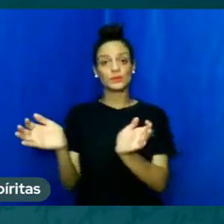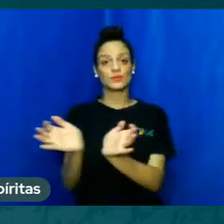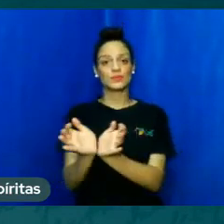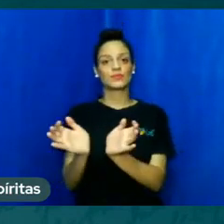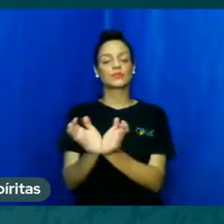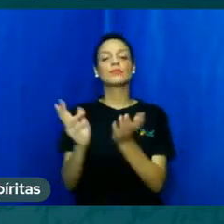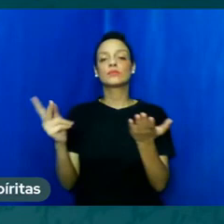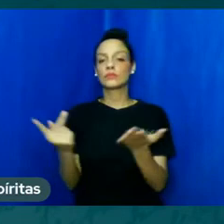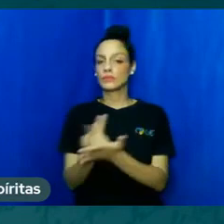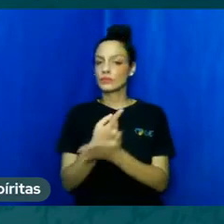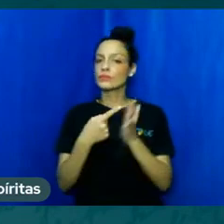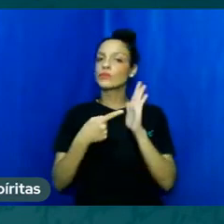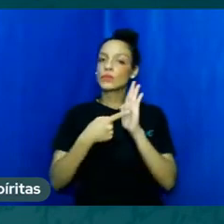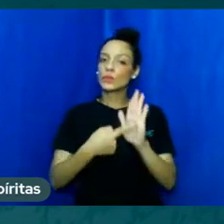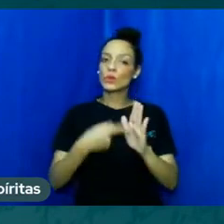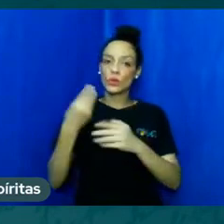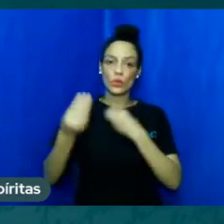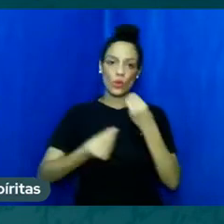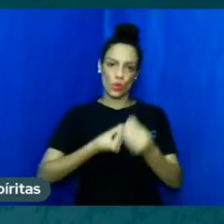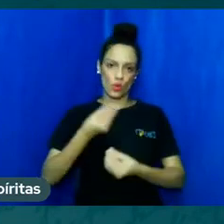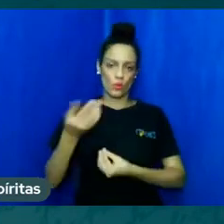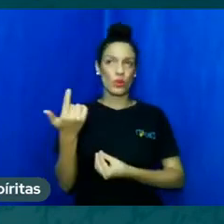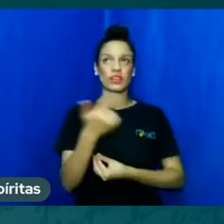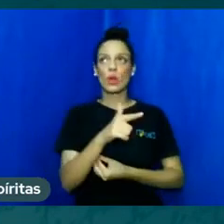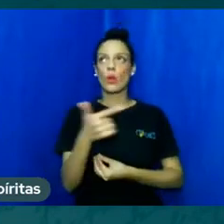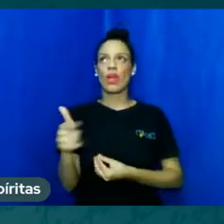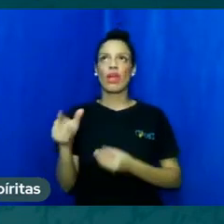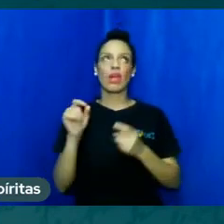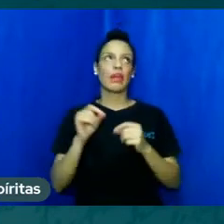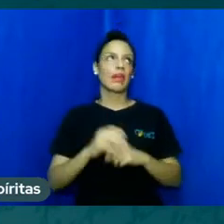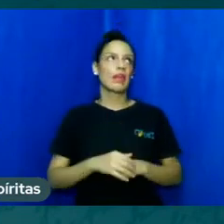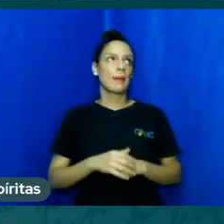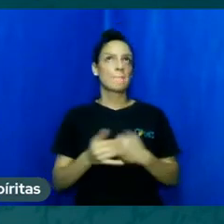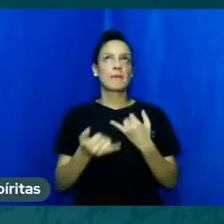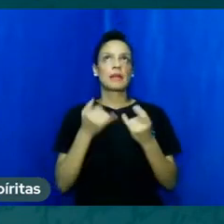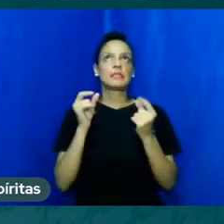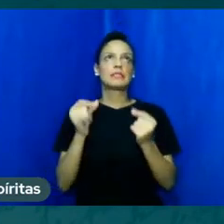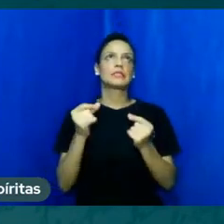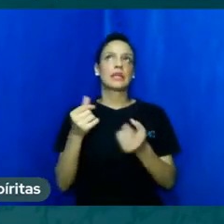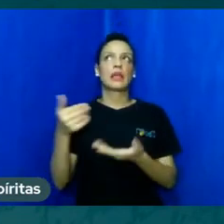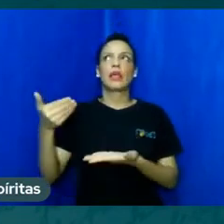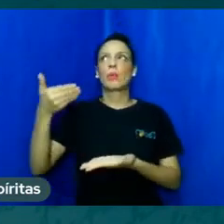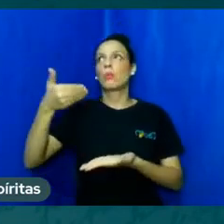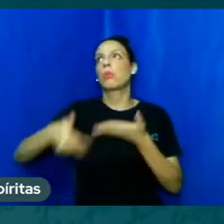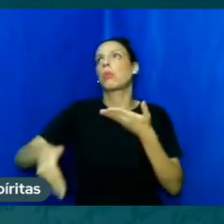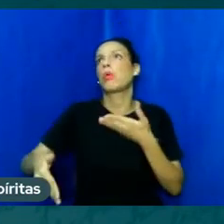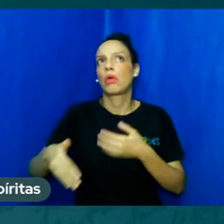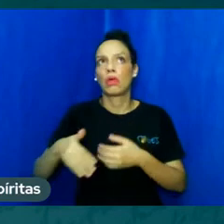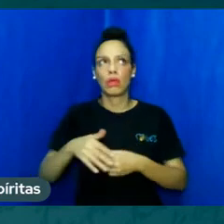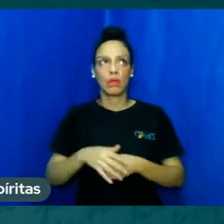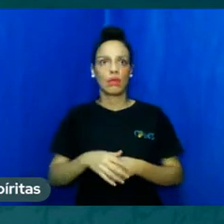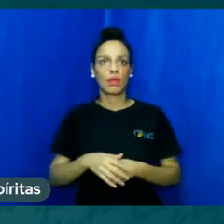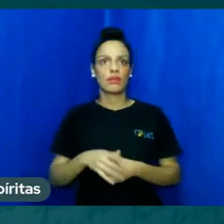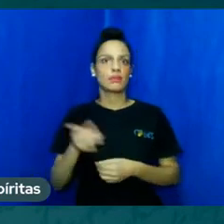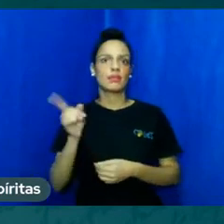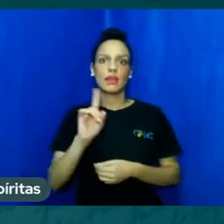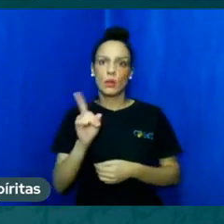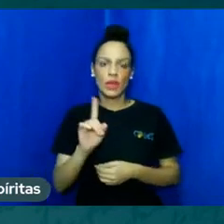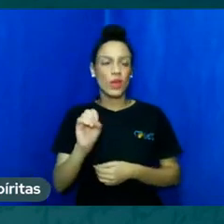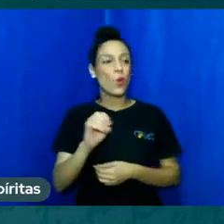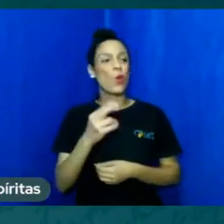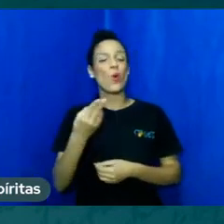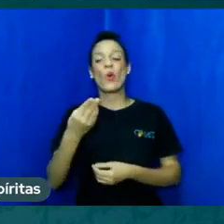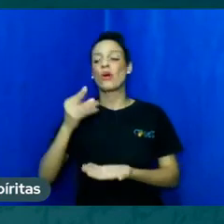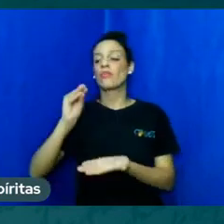não é um aspecto entreguista não é um aspecto derrotista não é um aspecto de falta de